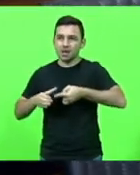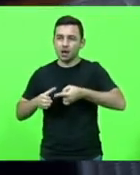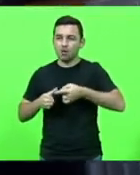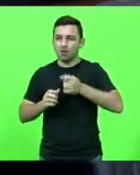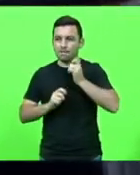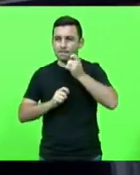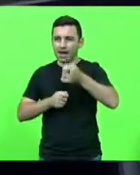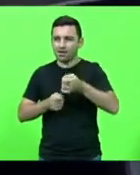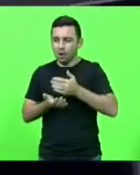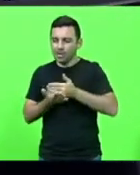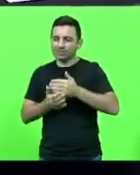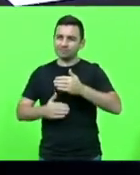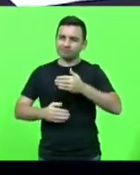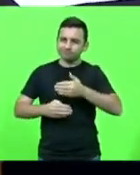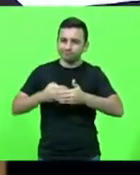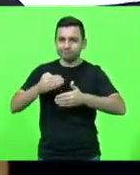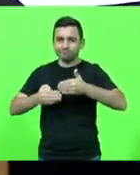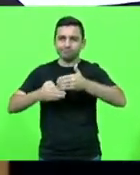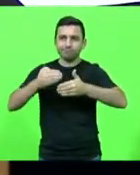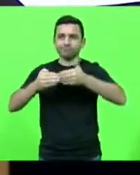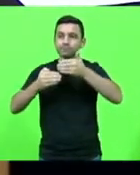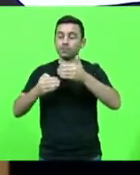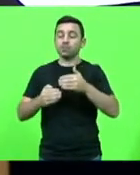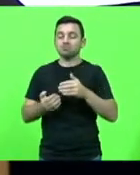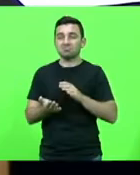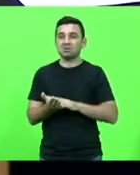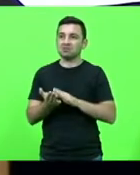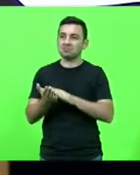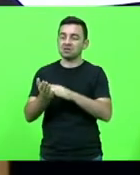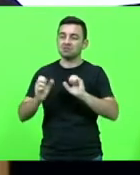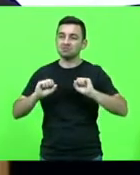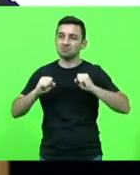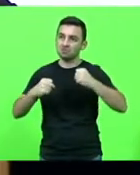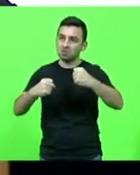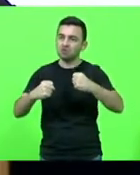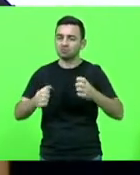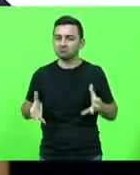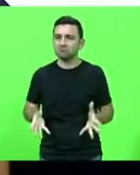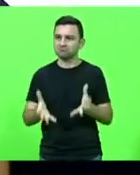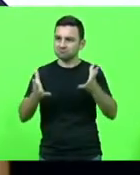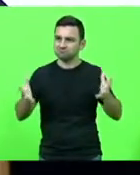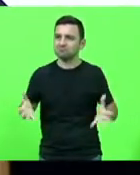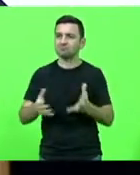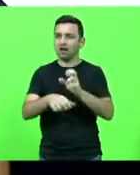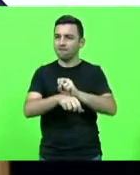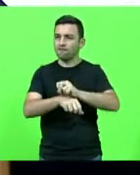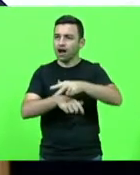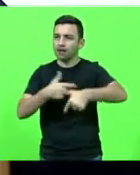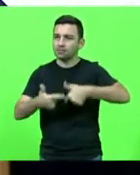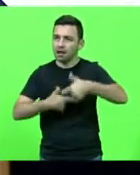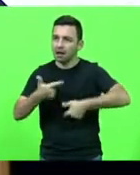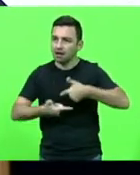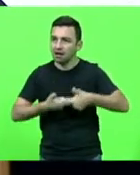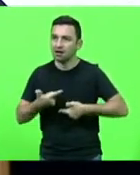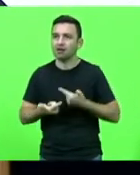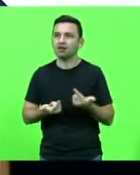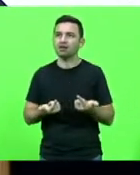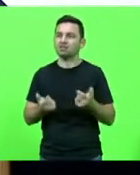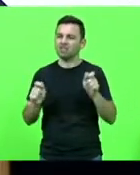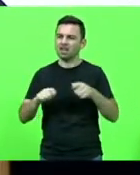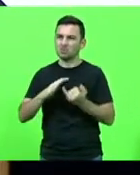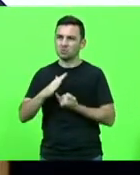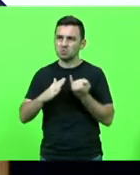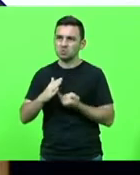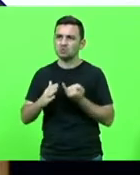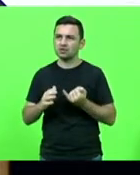tijolinho nessa construção mas parabenizar que foi um guerreiro está aí fomentando emprego fomentando renda é uma indústria que tem muito a crescer a gente